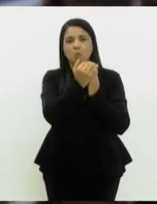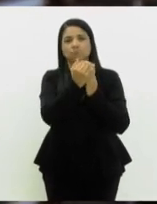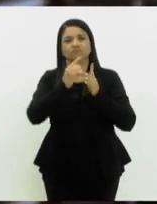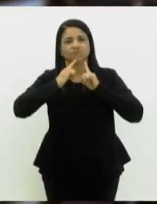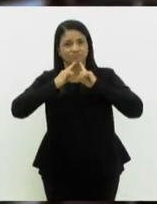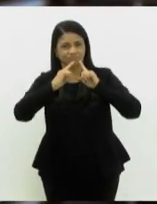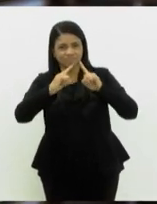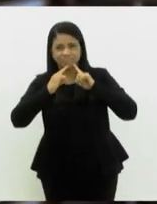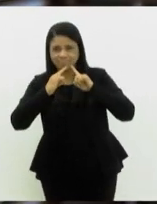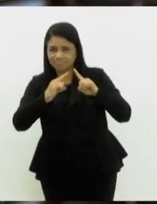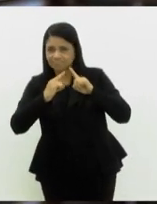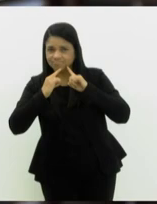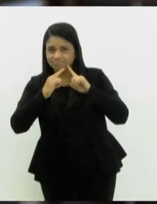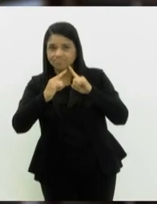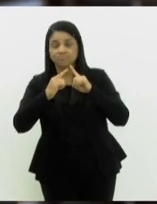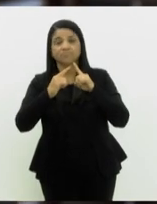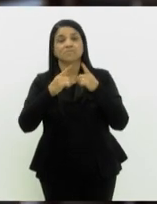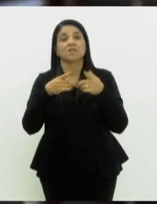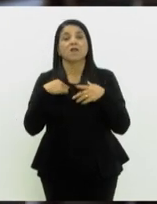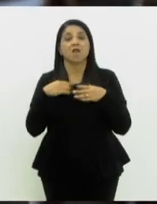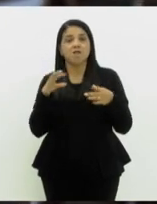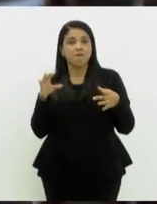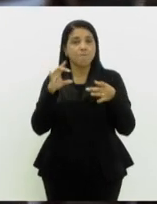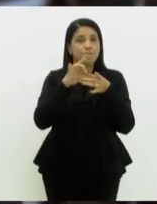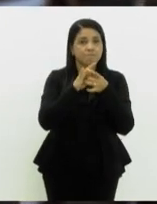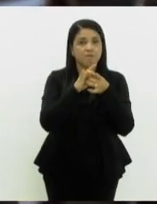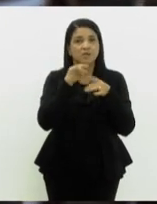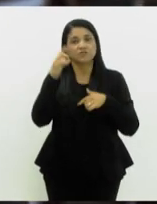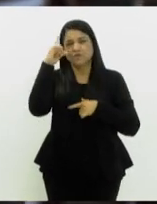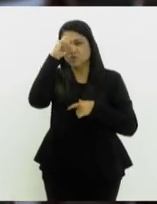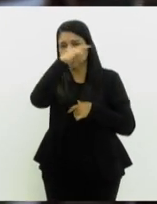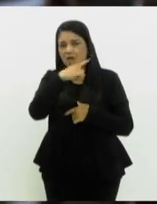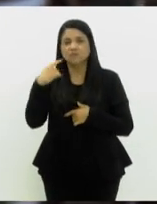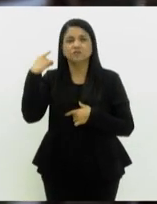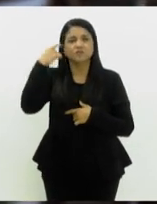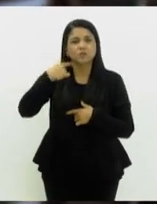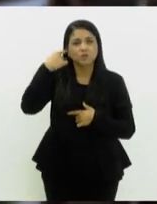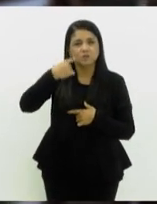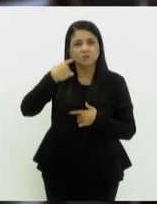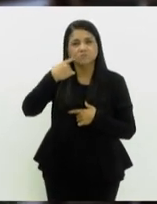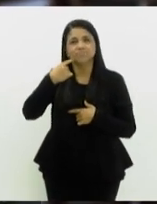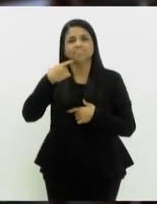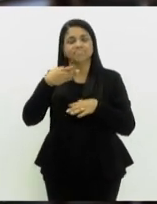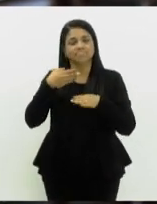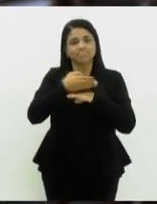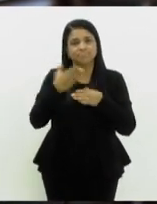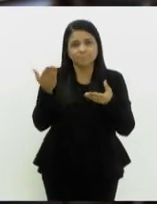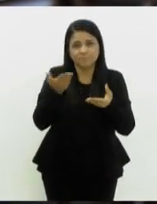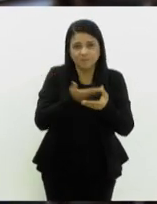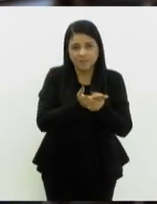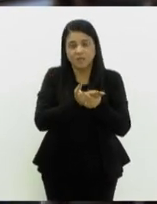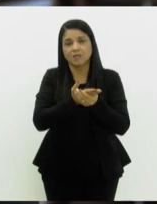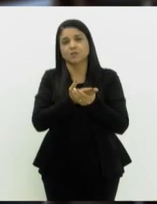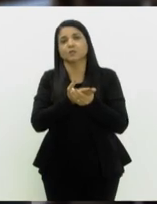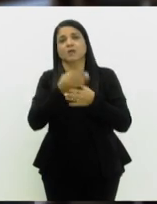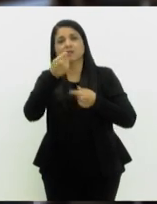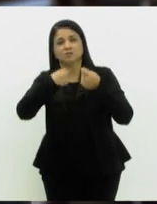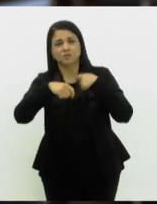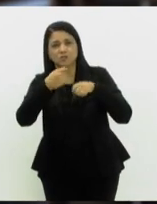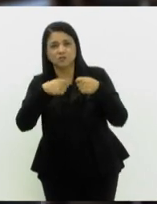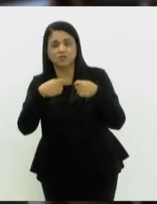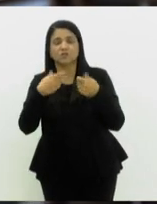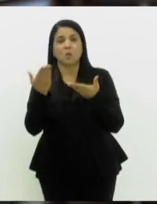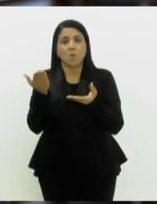de reclamações. Grande parte delas relacionadas à dificuldade que o advogado tem de acessar autos de inquérito, autos de processos administrativos,